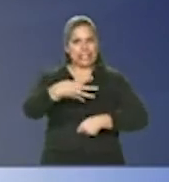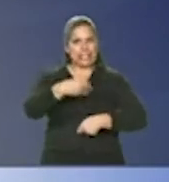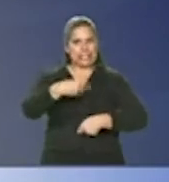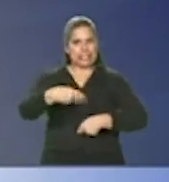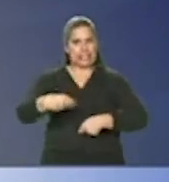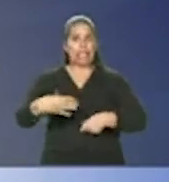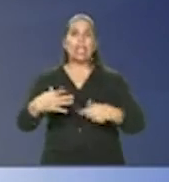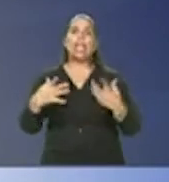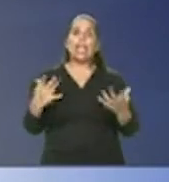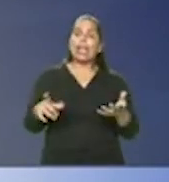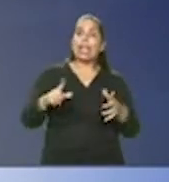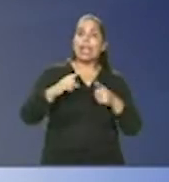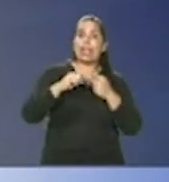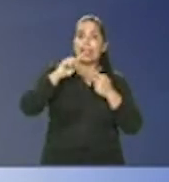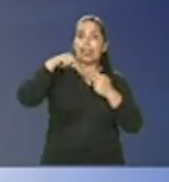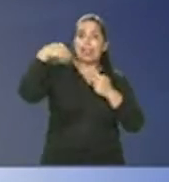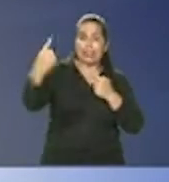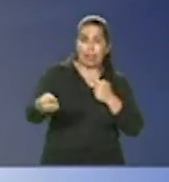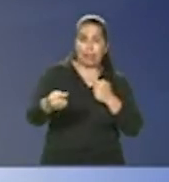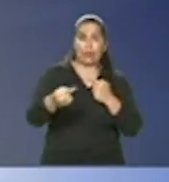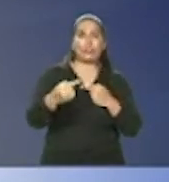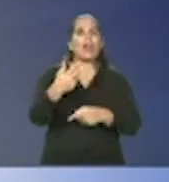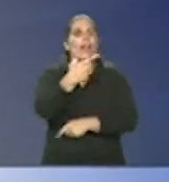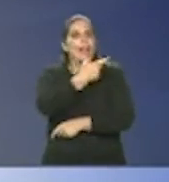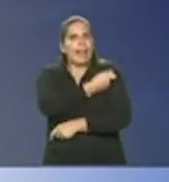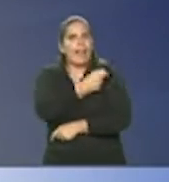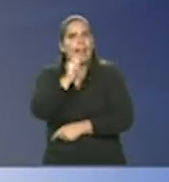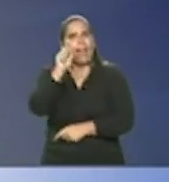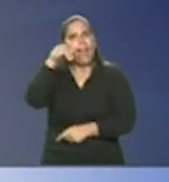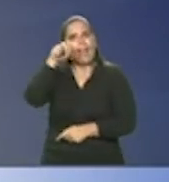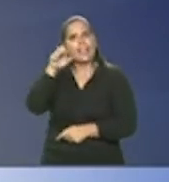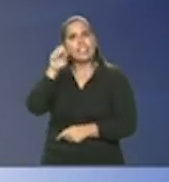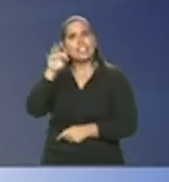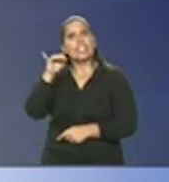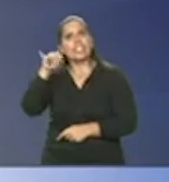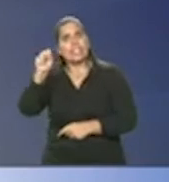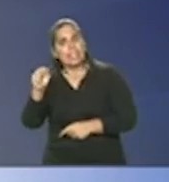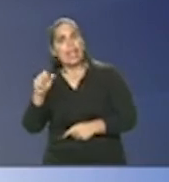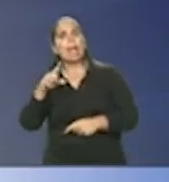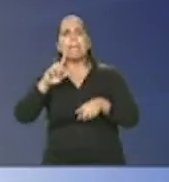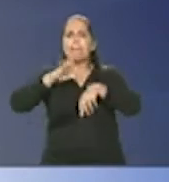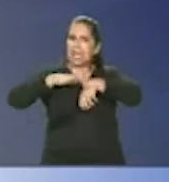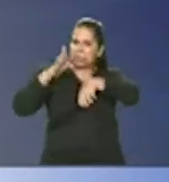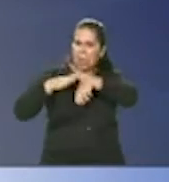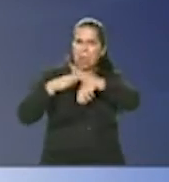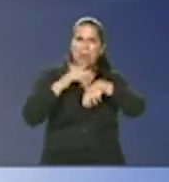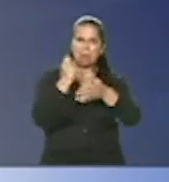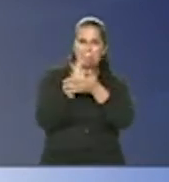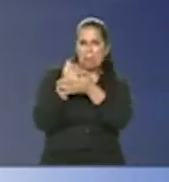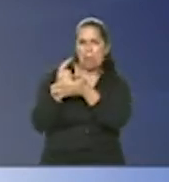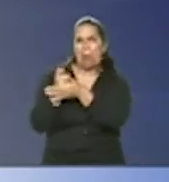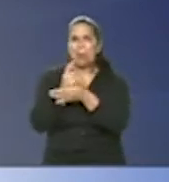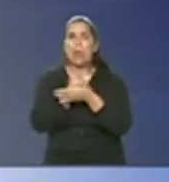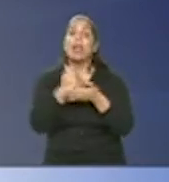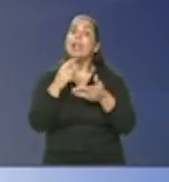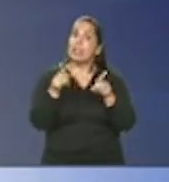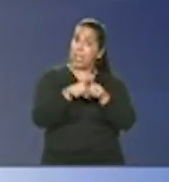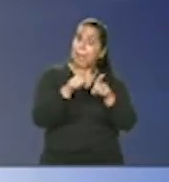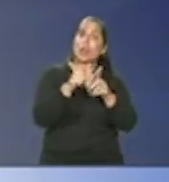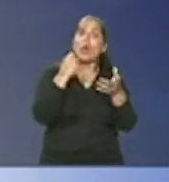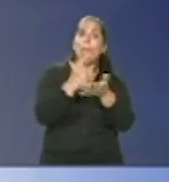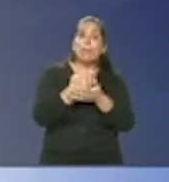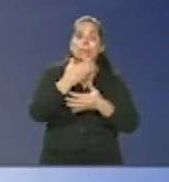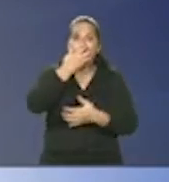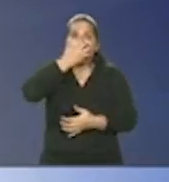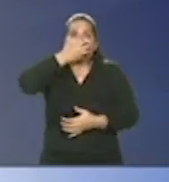compramos 160 carrinhos de anestesia agora mais de 200 200 e tantos carrinhos depois compramos também respiradores